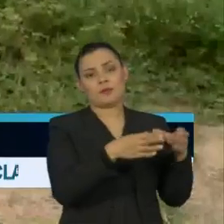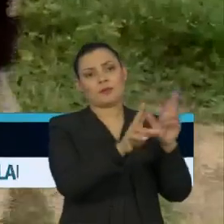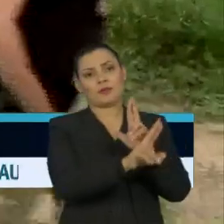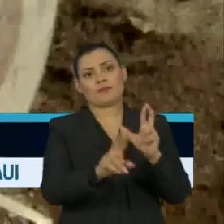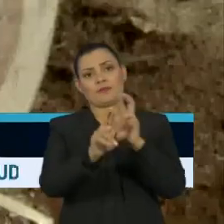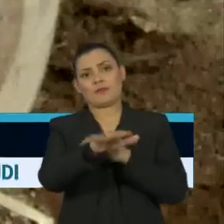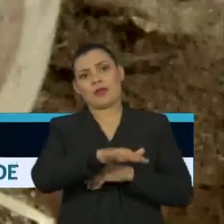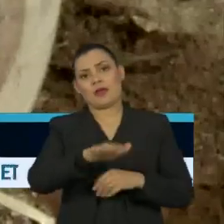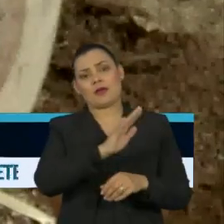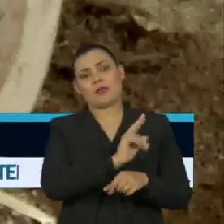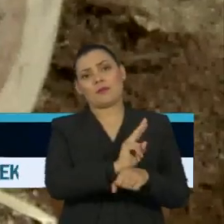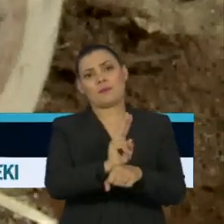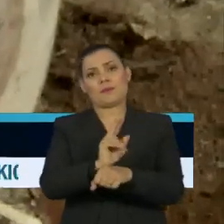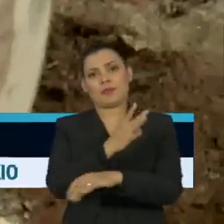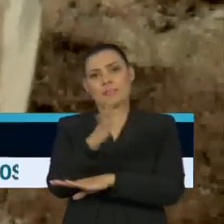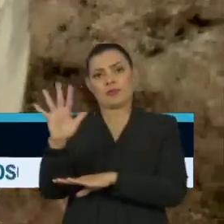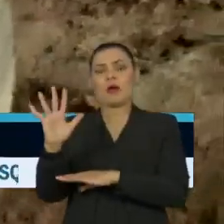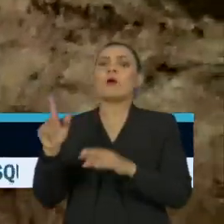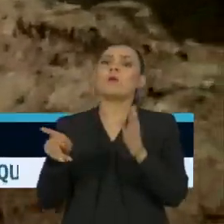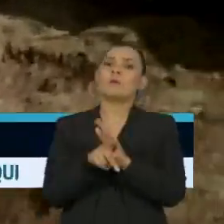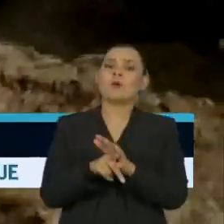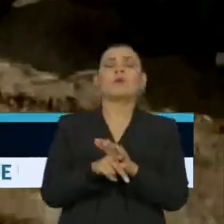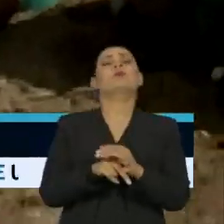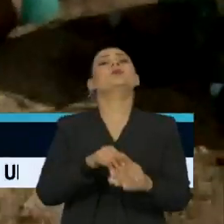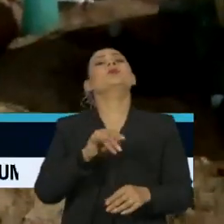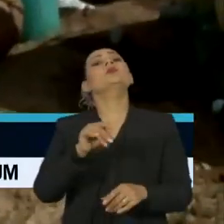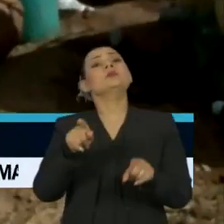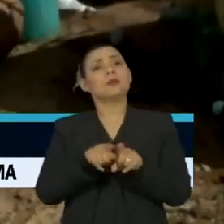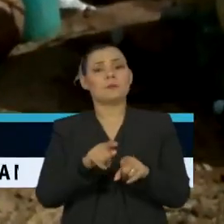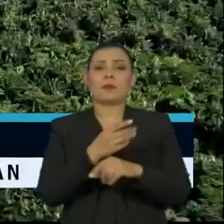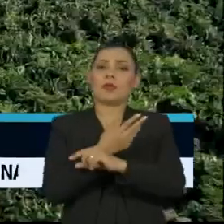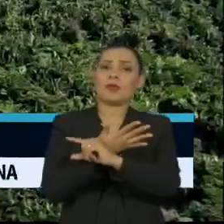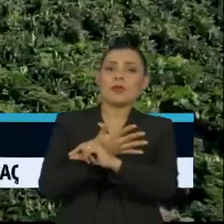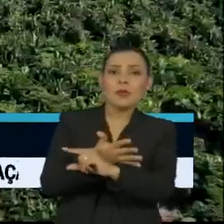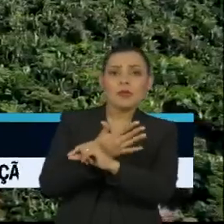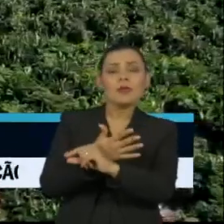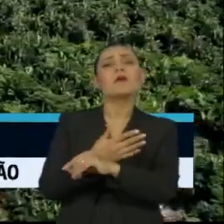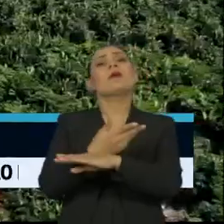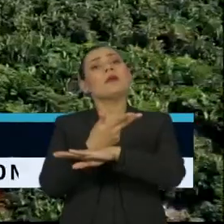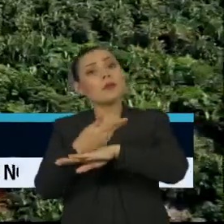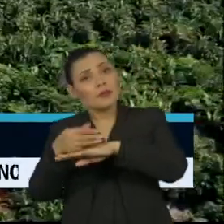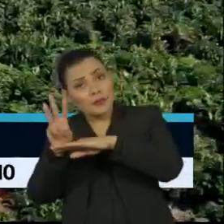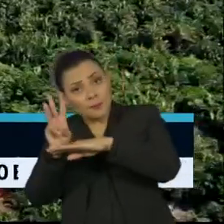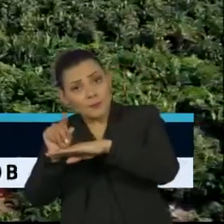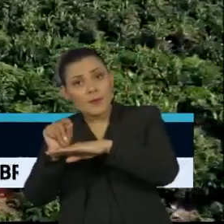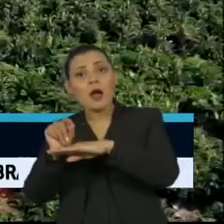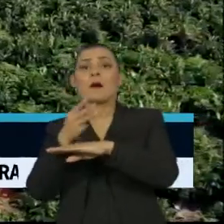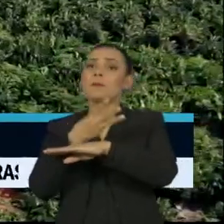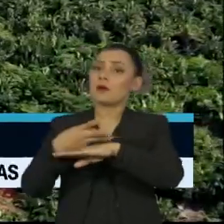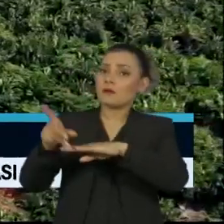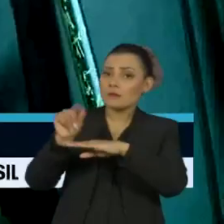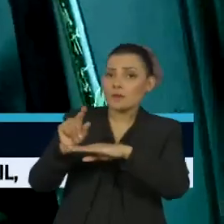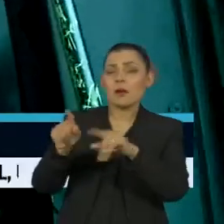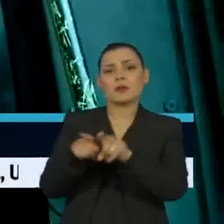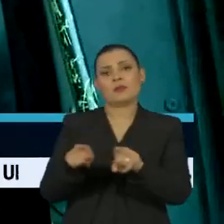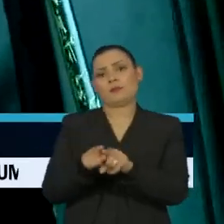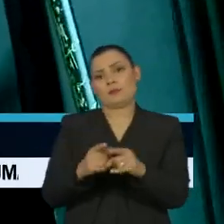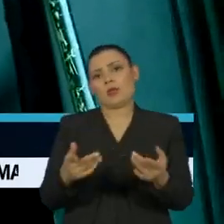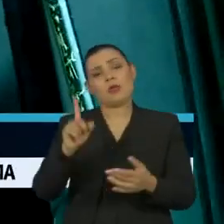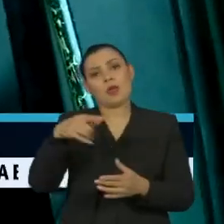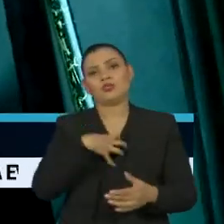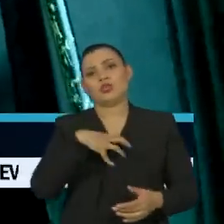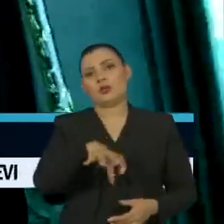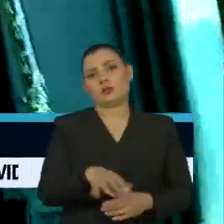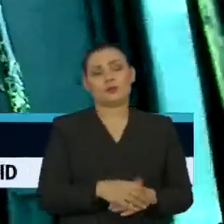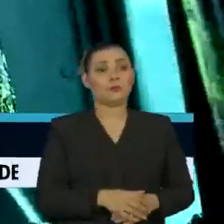ambientais, sejam do Ibama, sejam do ICMBio, sejam dos órgãos ambientais estaduais. É esse o caminho. Criado